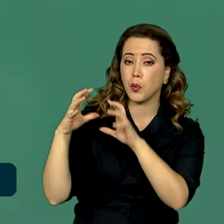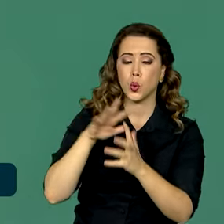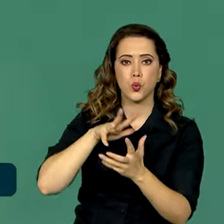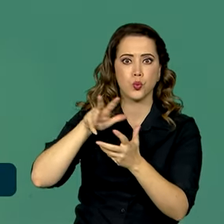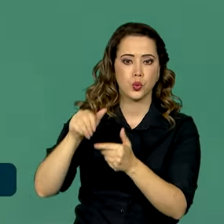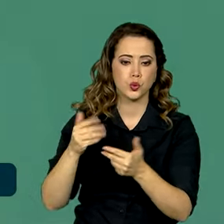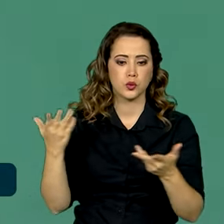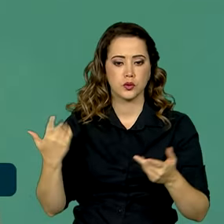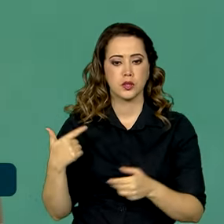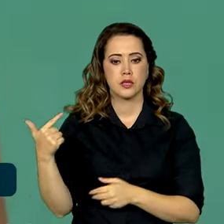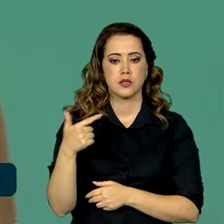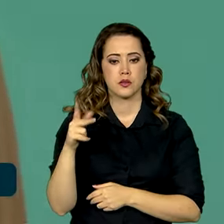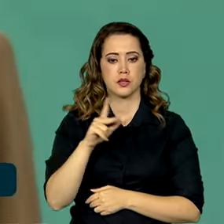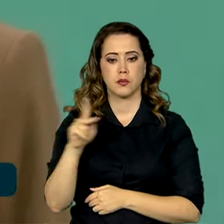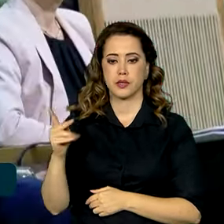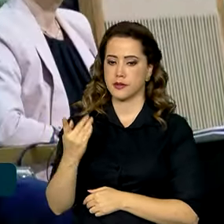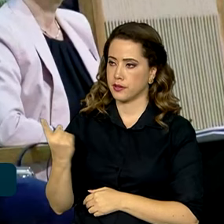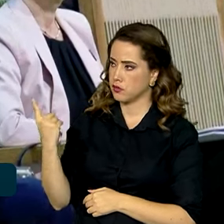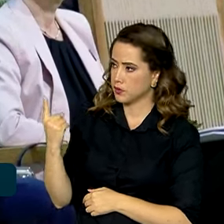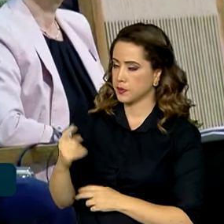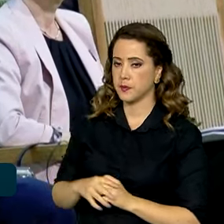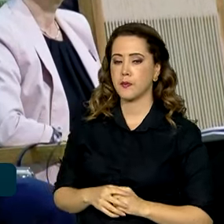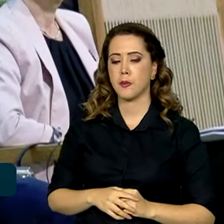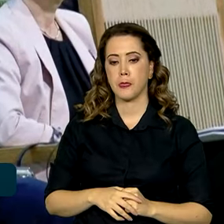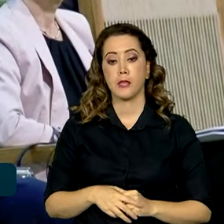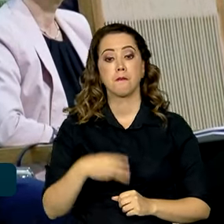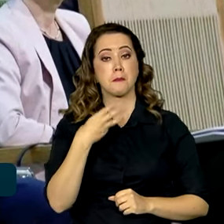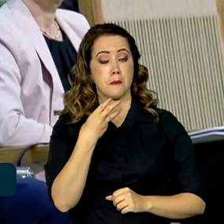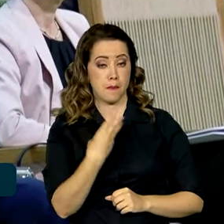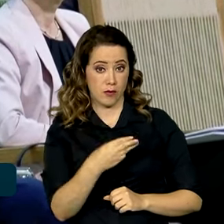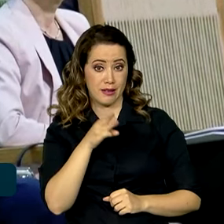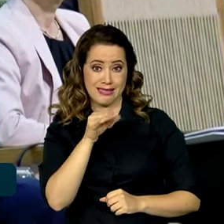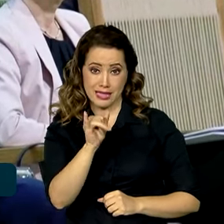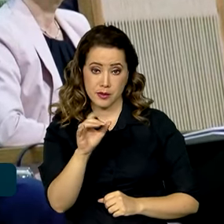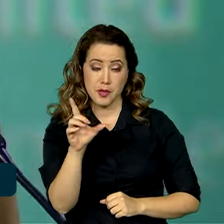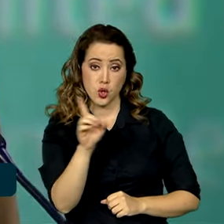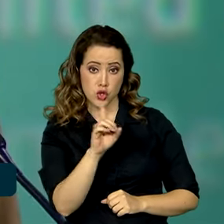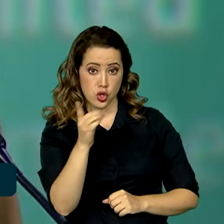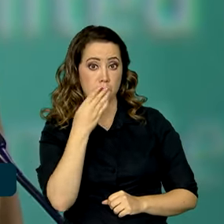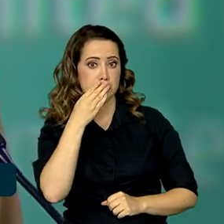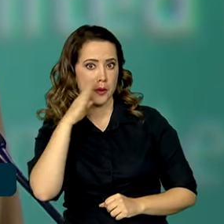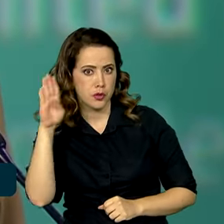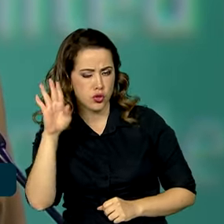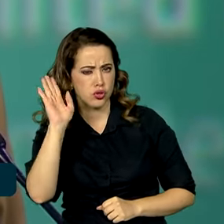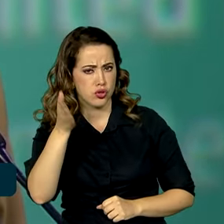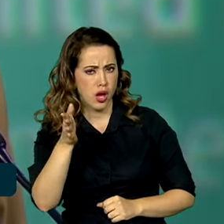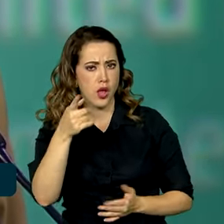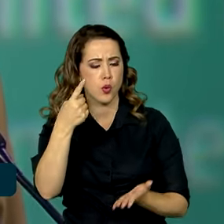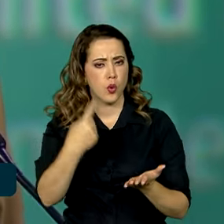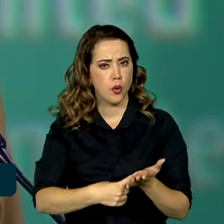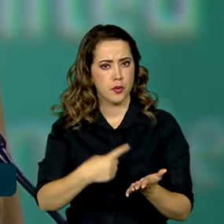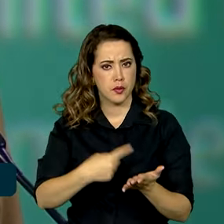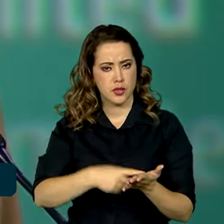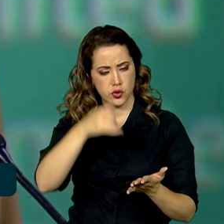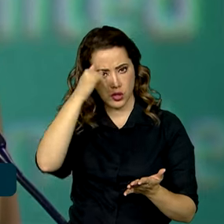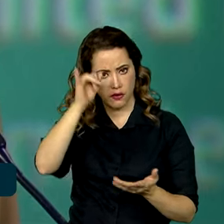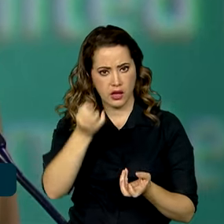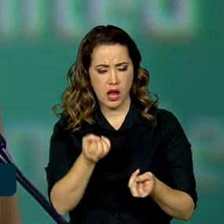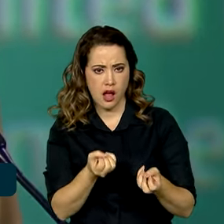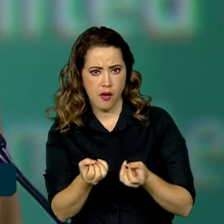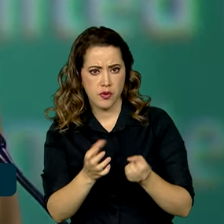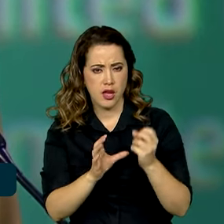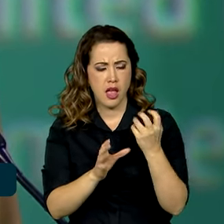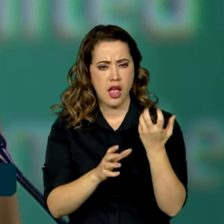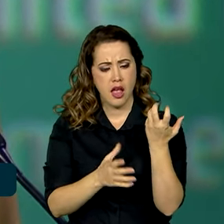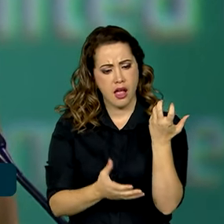foi a vice-presidente Kamala Harris. Três bilhões de dólares foram prometidos, além do compromisso de não usar mais carvão. O